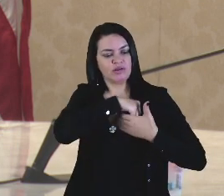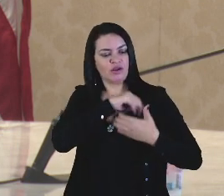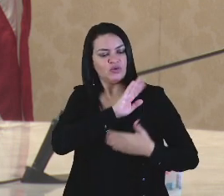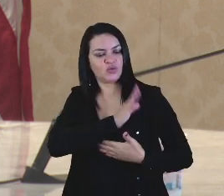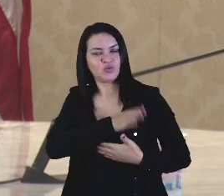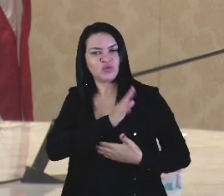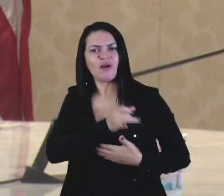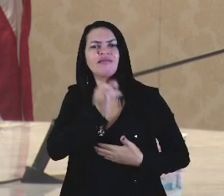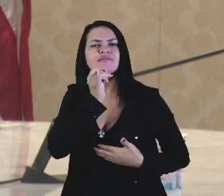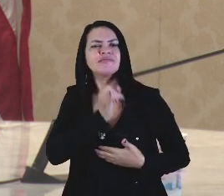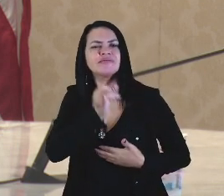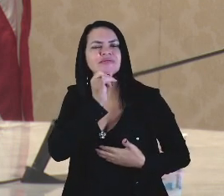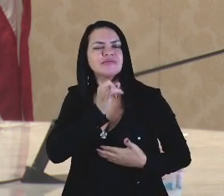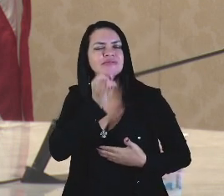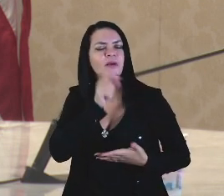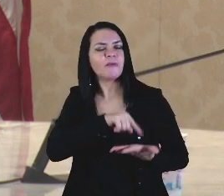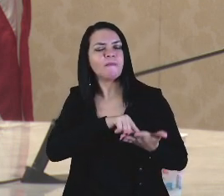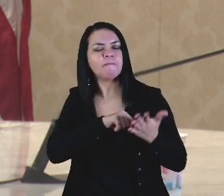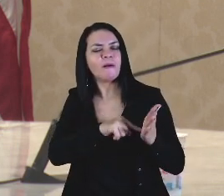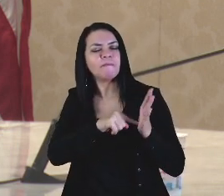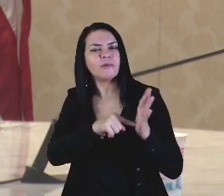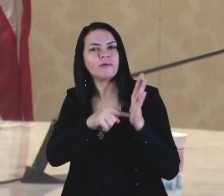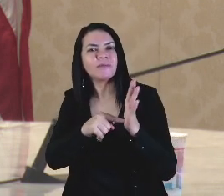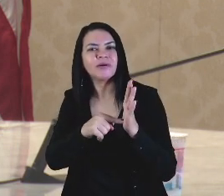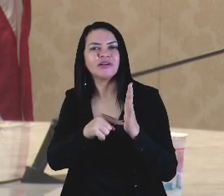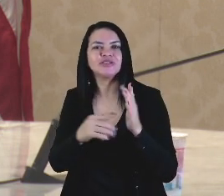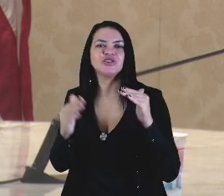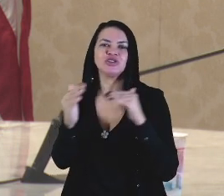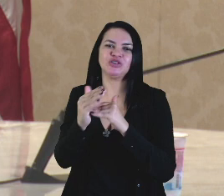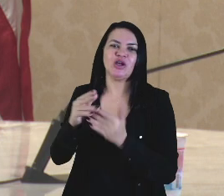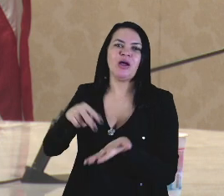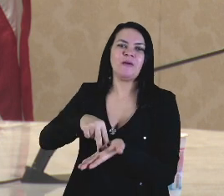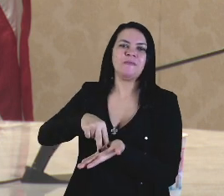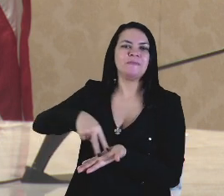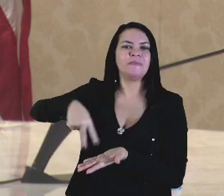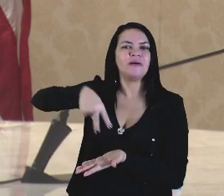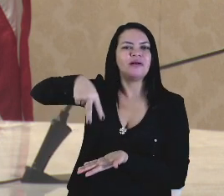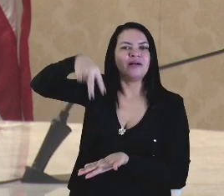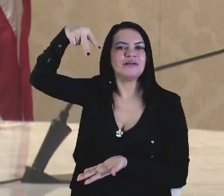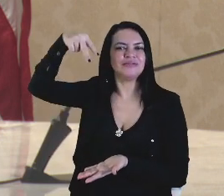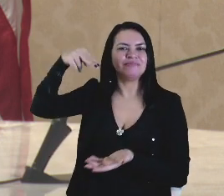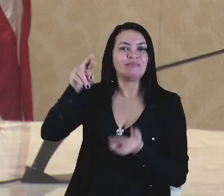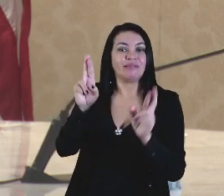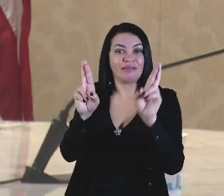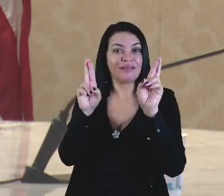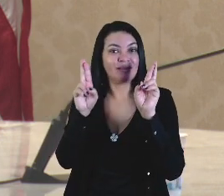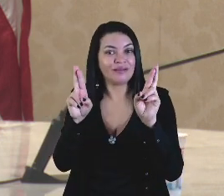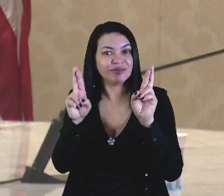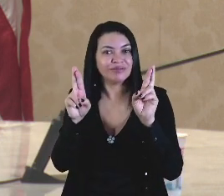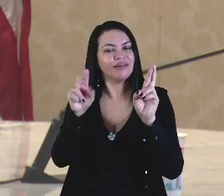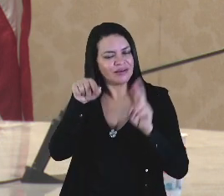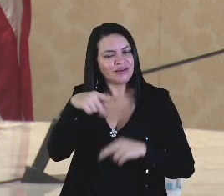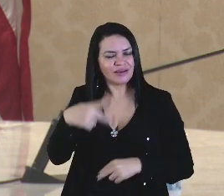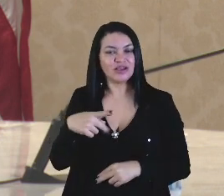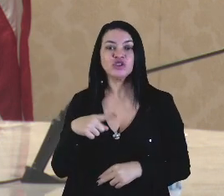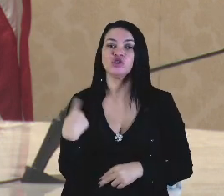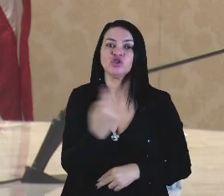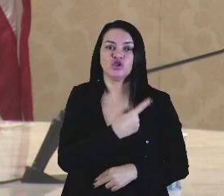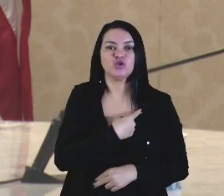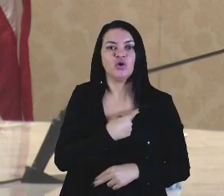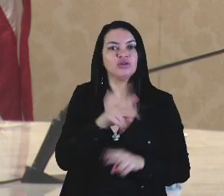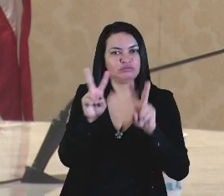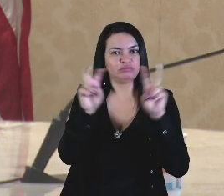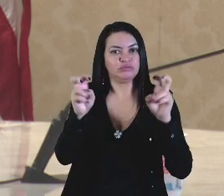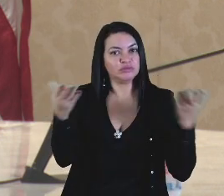até o exemplo máximo da ressurreição, da esperança. E é disto que nós estamos